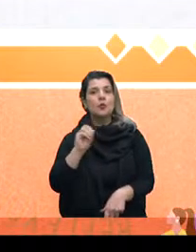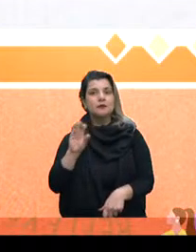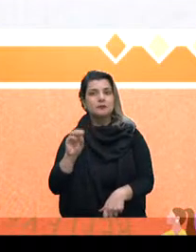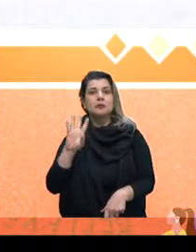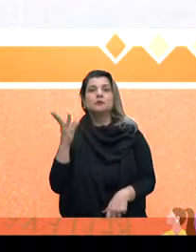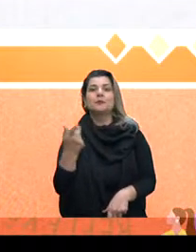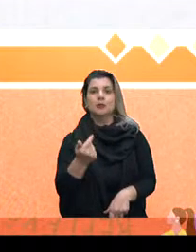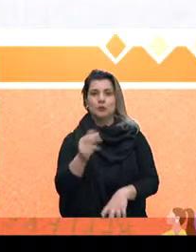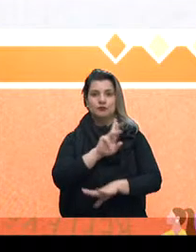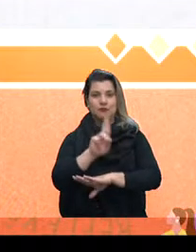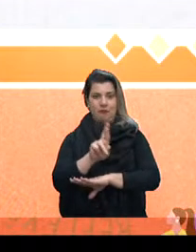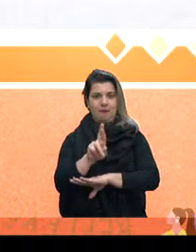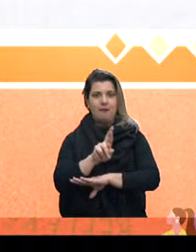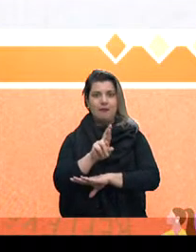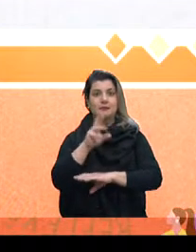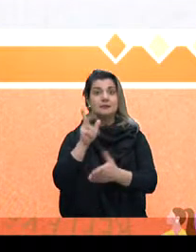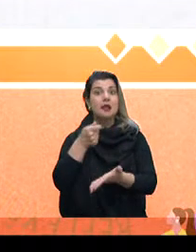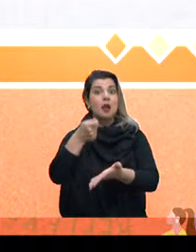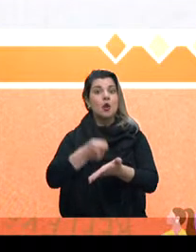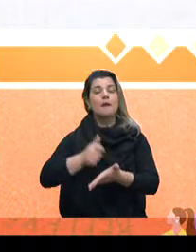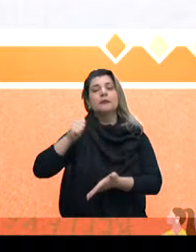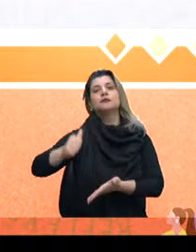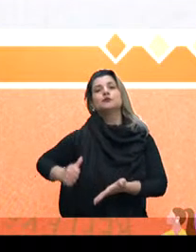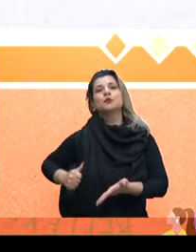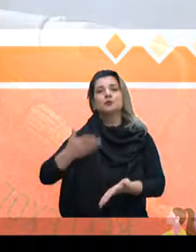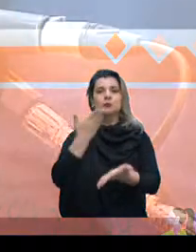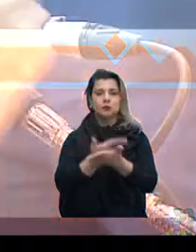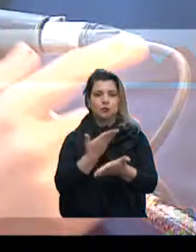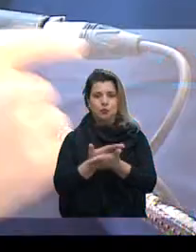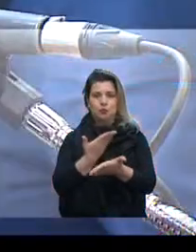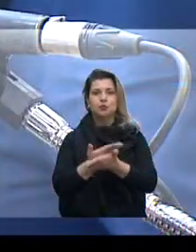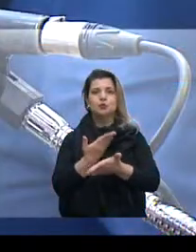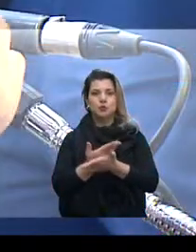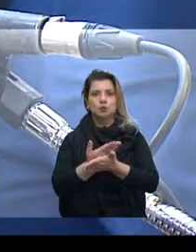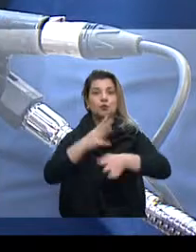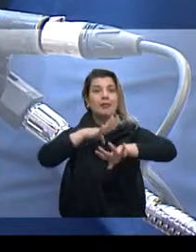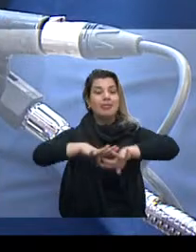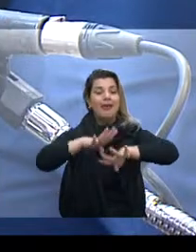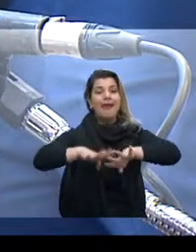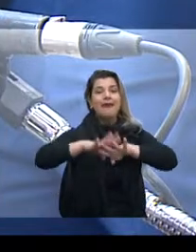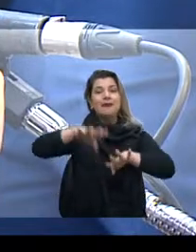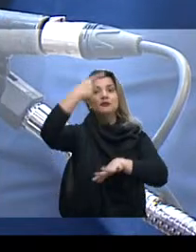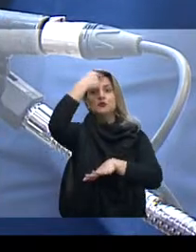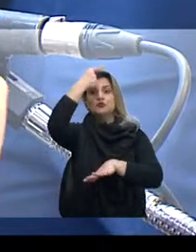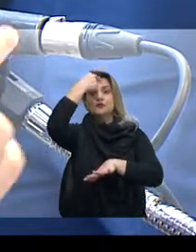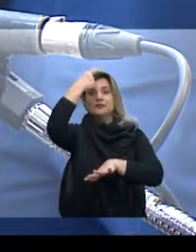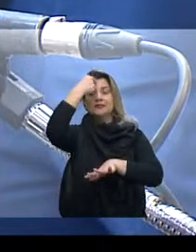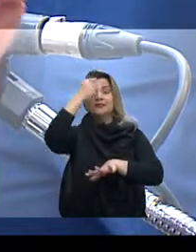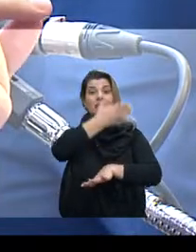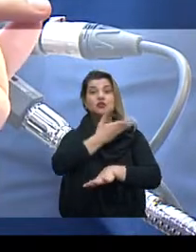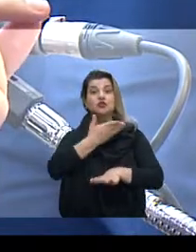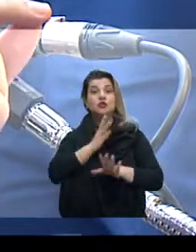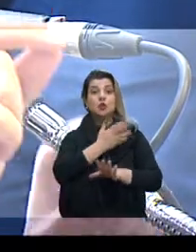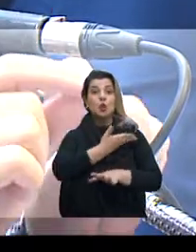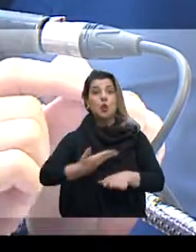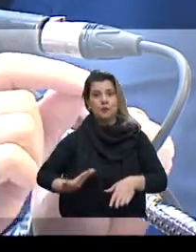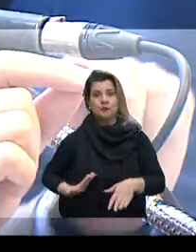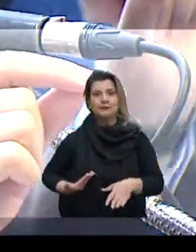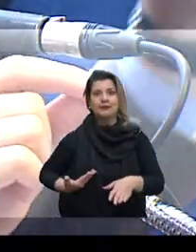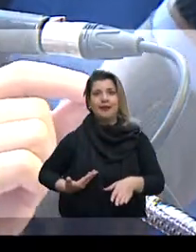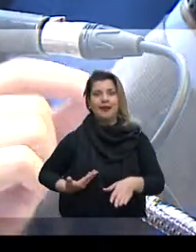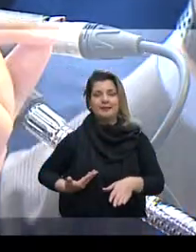ano na compra de bolsas de estudos na rede de universidades comunitárias catarinenses, através de uma